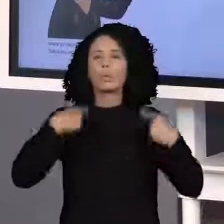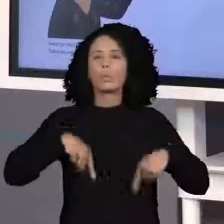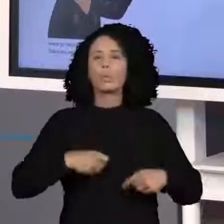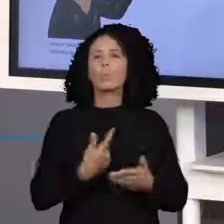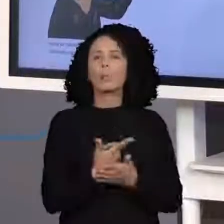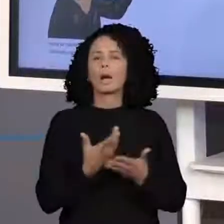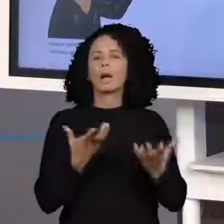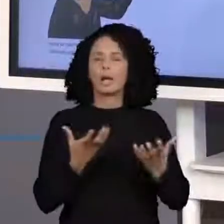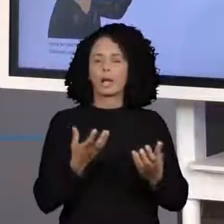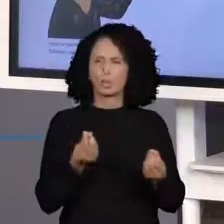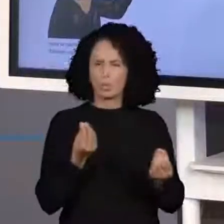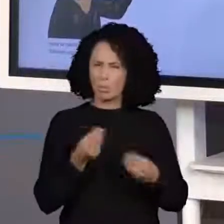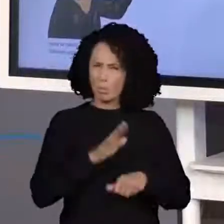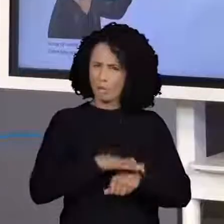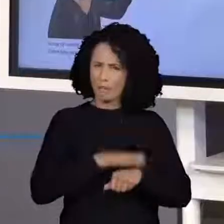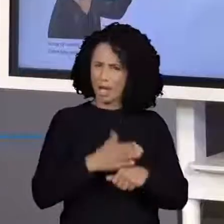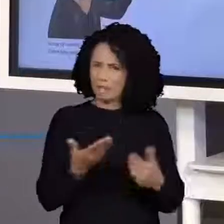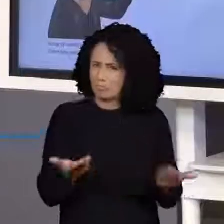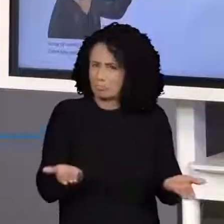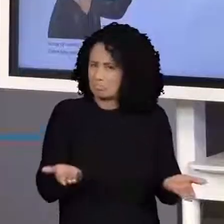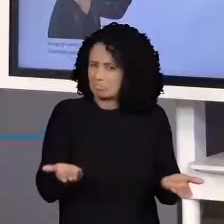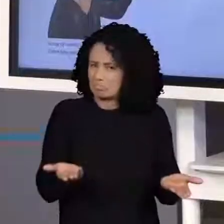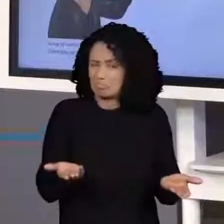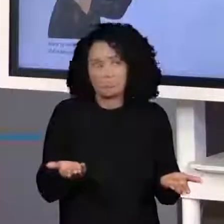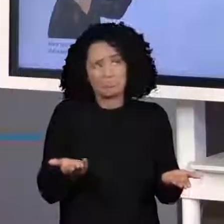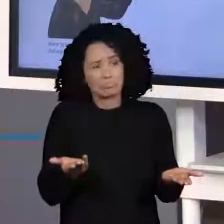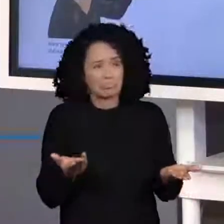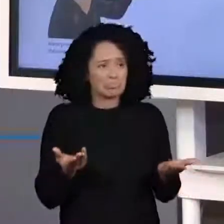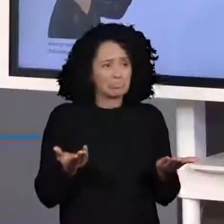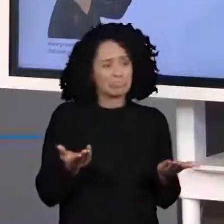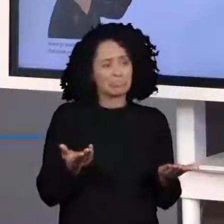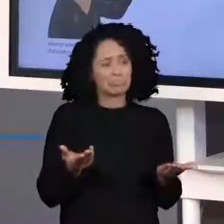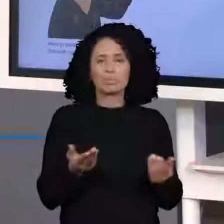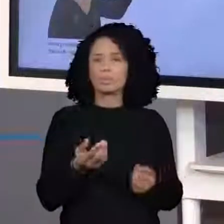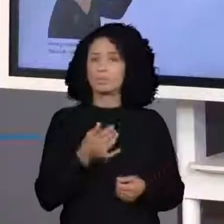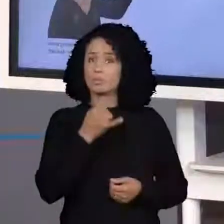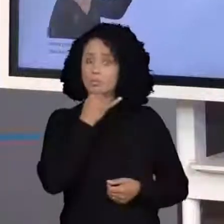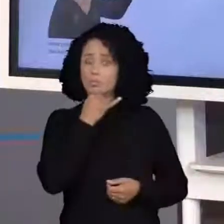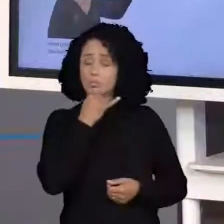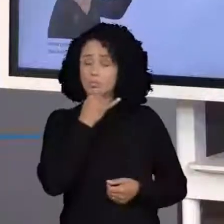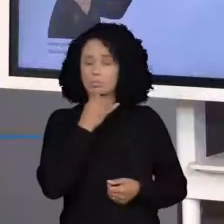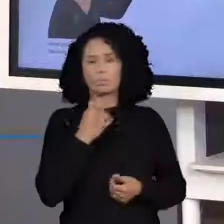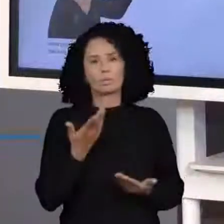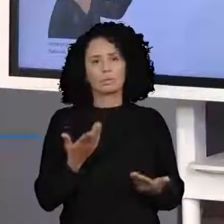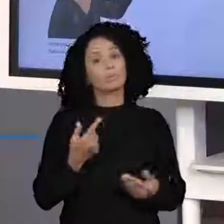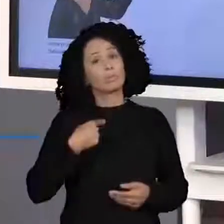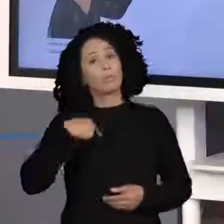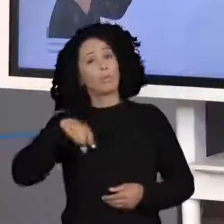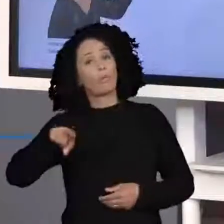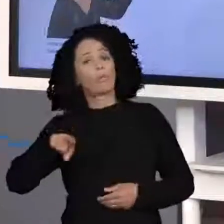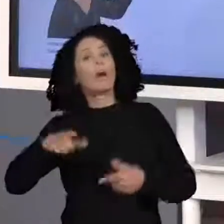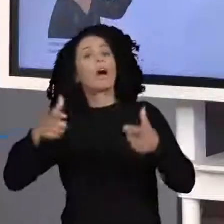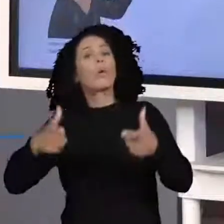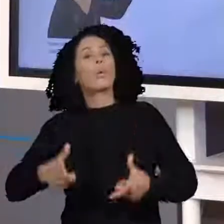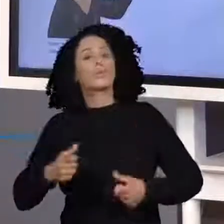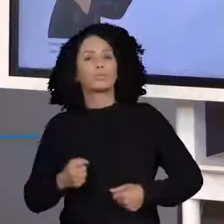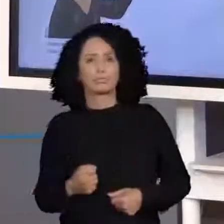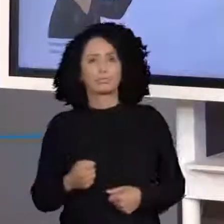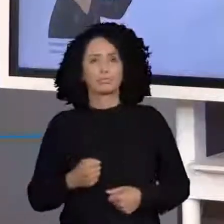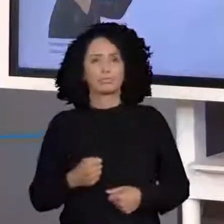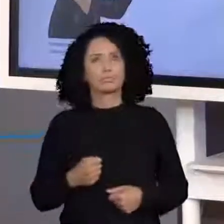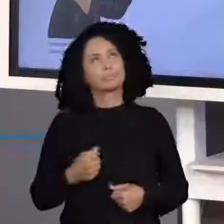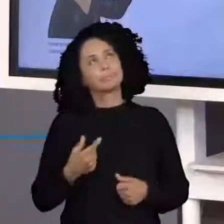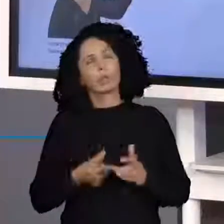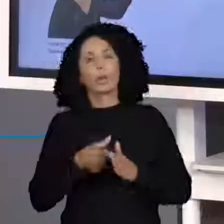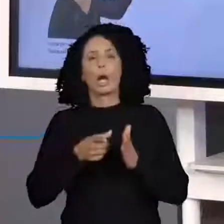Eu vou, como que eu vou fazer essa compra? Eu posso fazer essa compra de várias formas, hein, pessoal? Então, vamos lá. Até anteriormente,